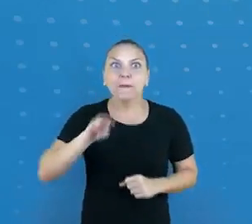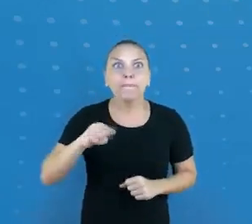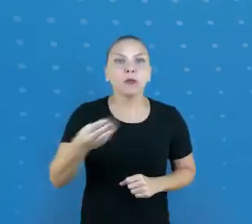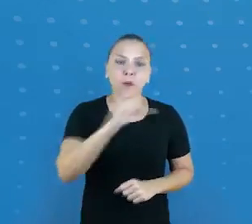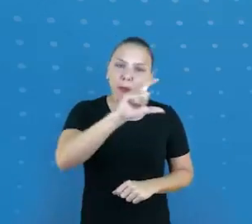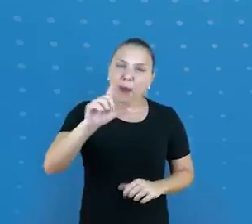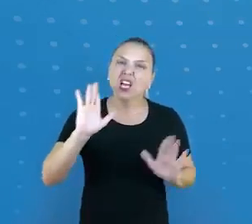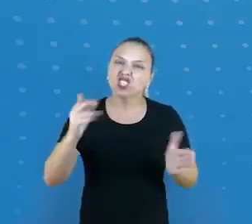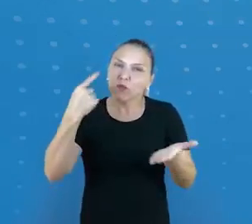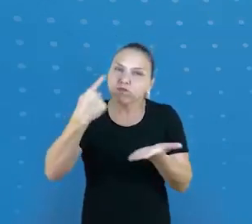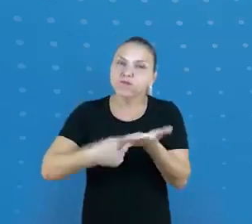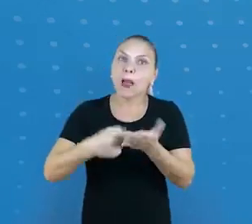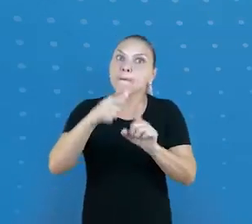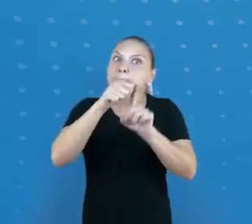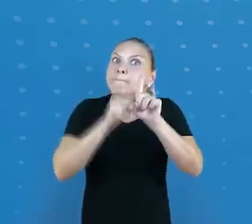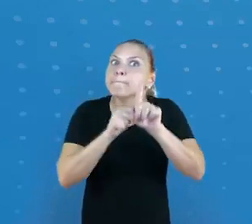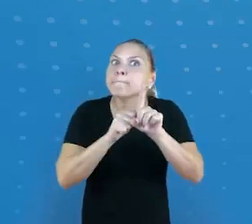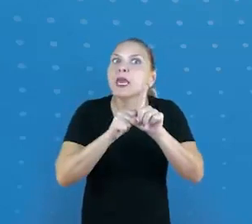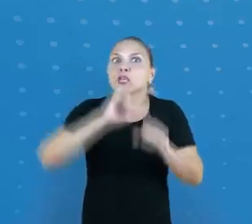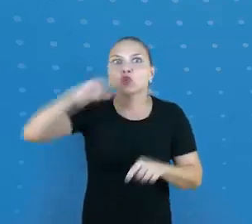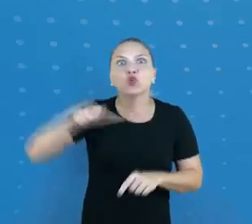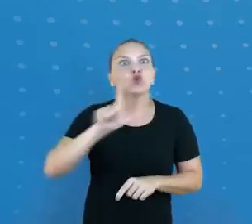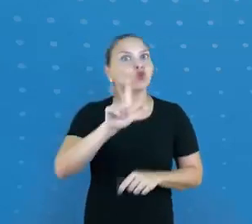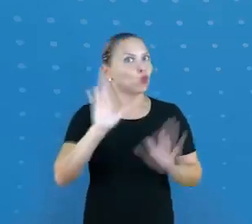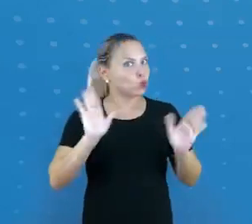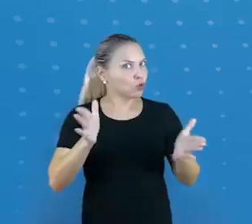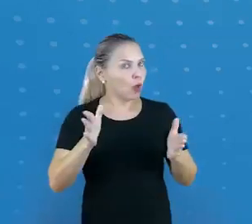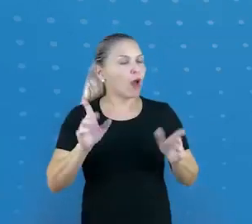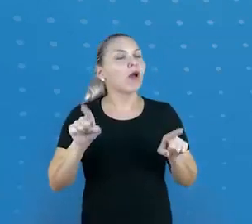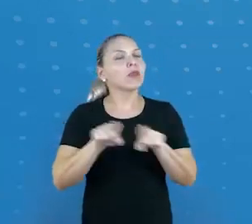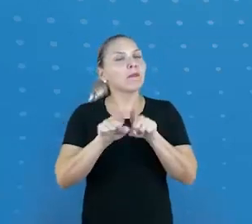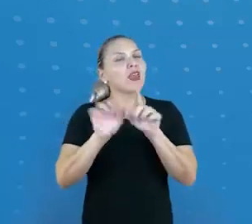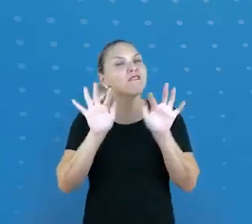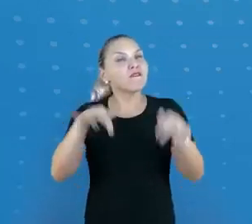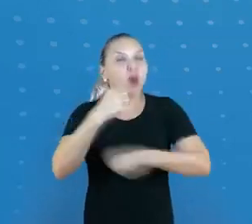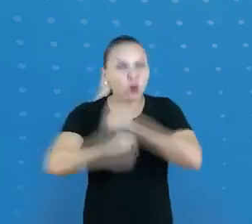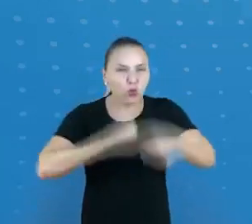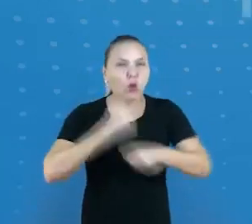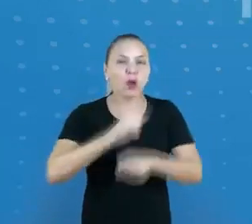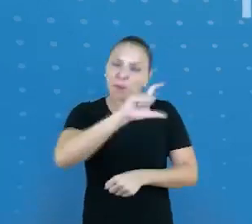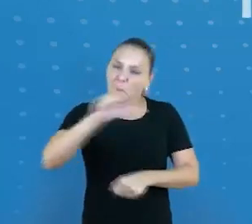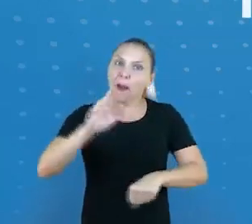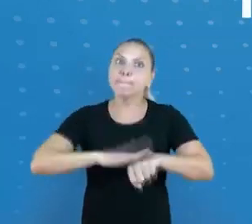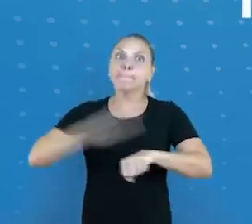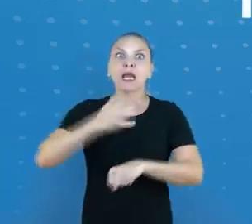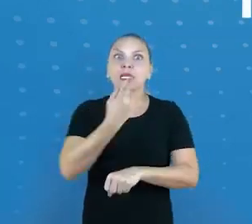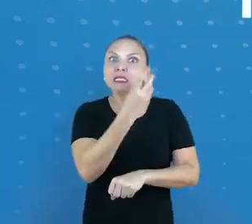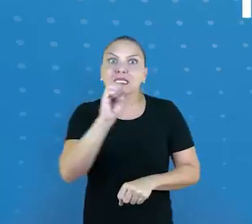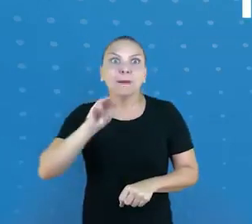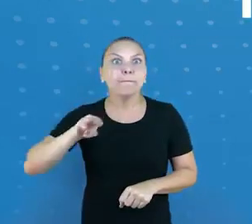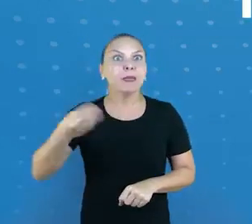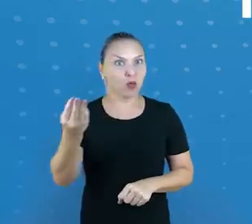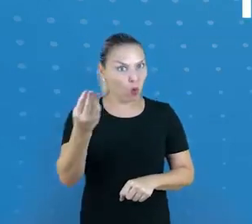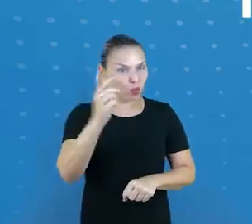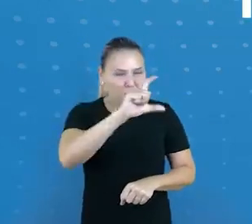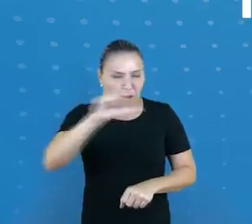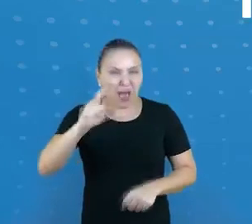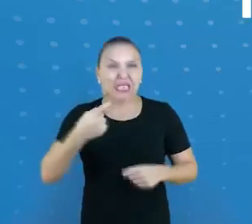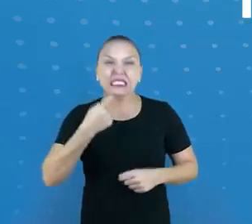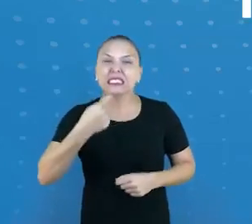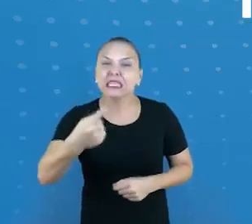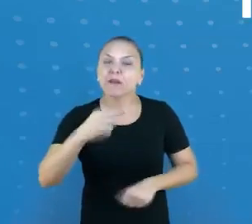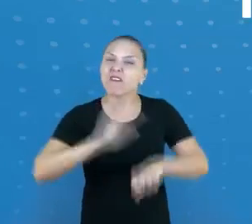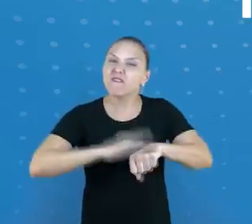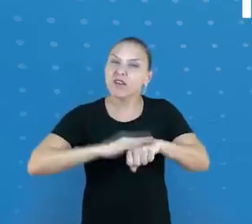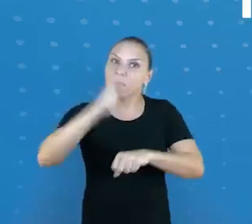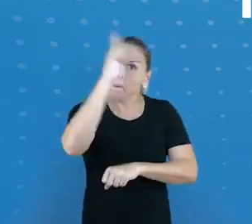100 milhões de doses estão garantidas até julho e as demais serão entregues até o final deste ano. 6 milhões de doses por semana já estão sendo produzidas no